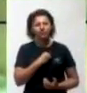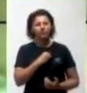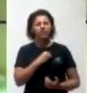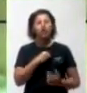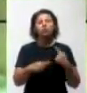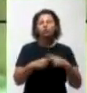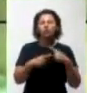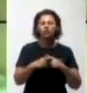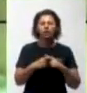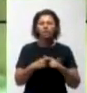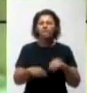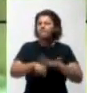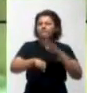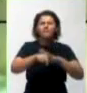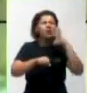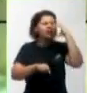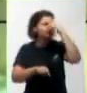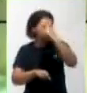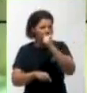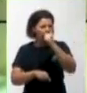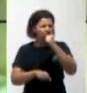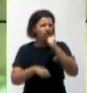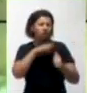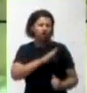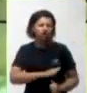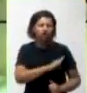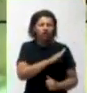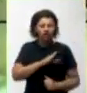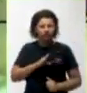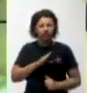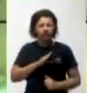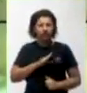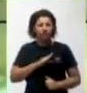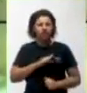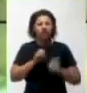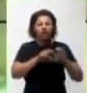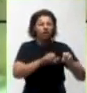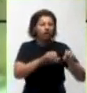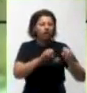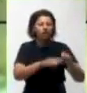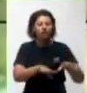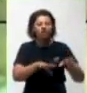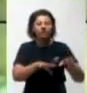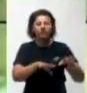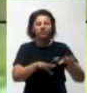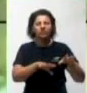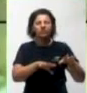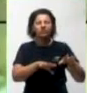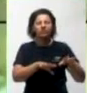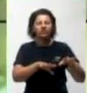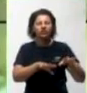mais bonitas que o catecismo faz é ampliar o conceito de castidade,